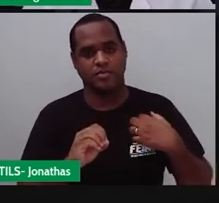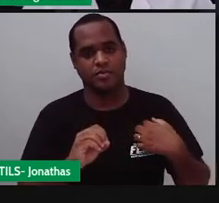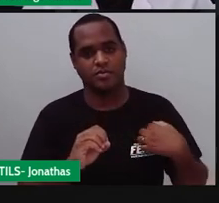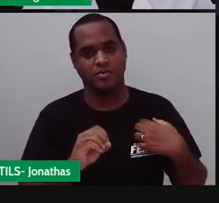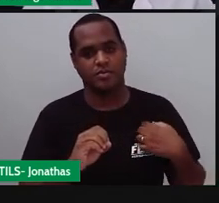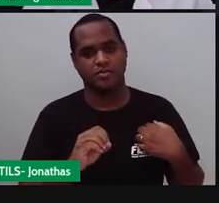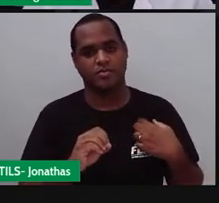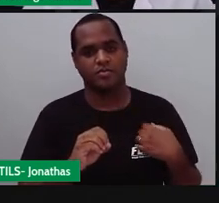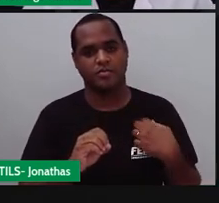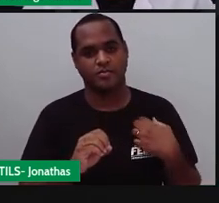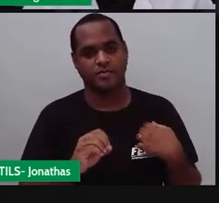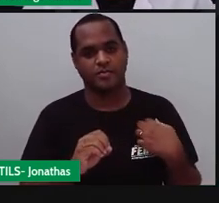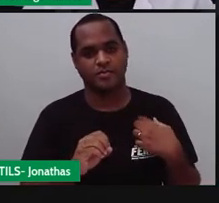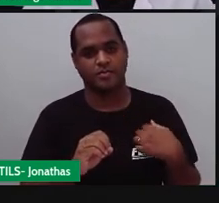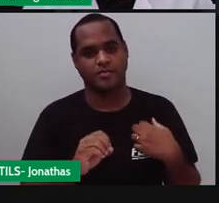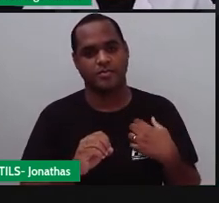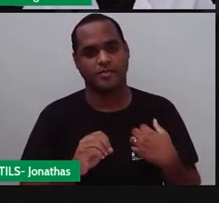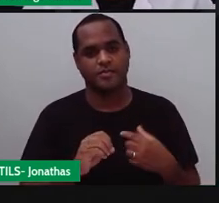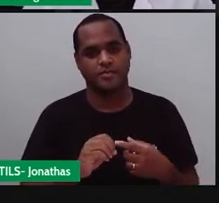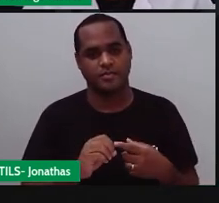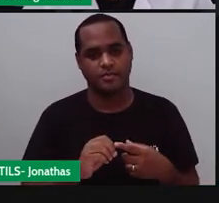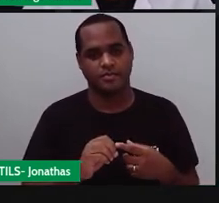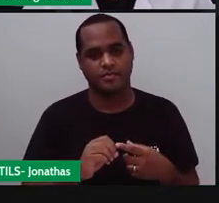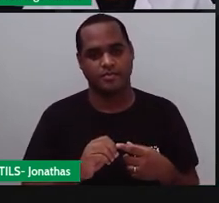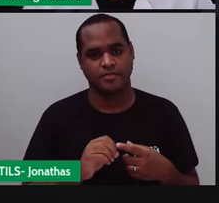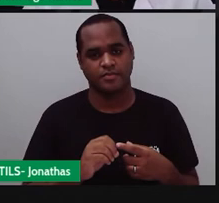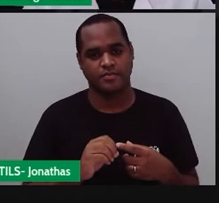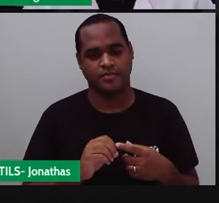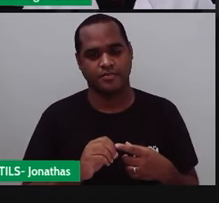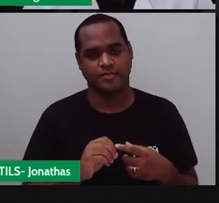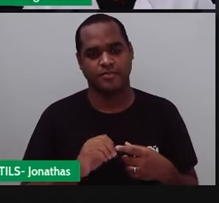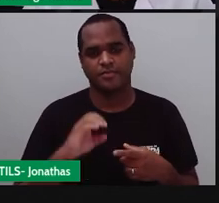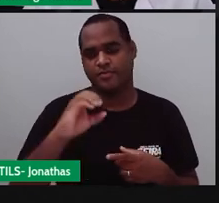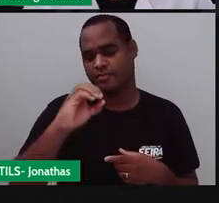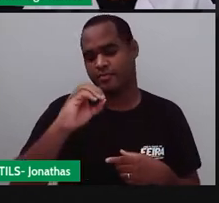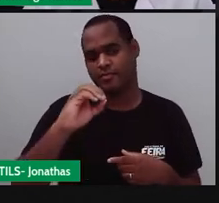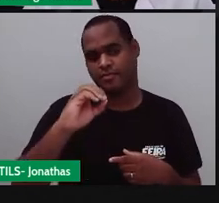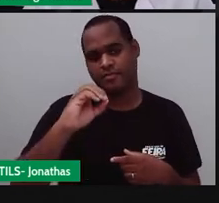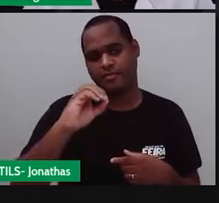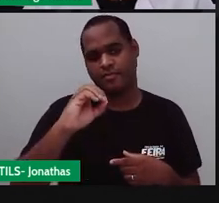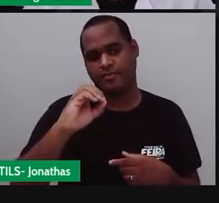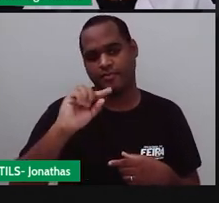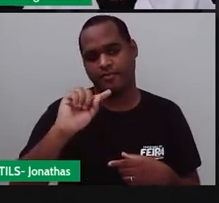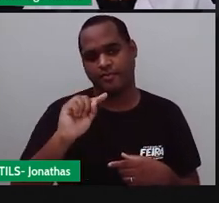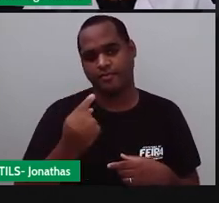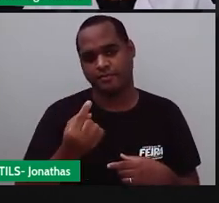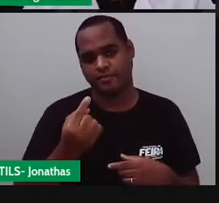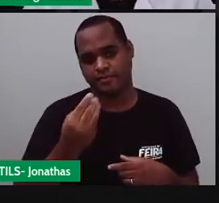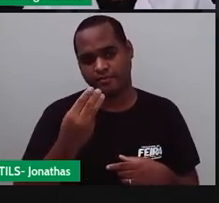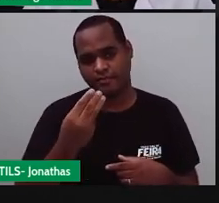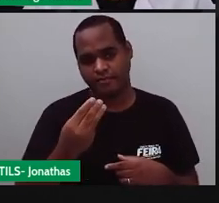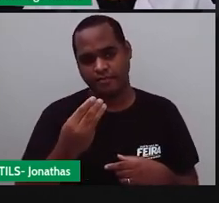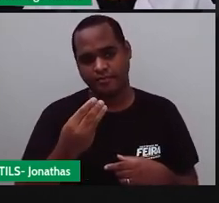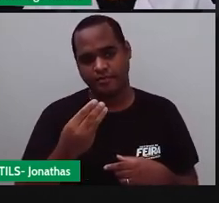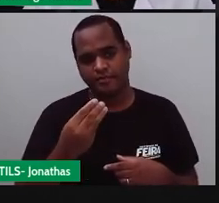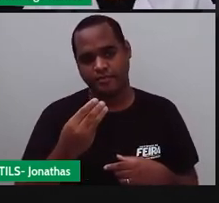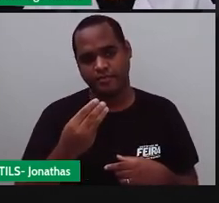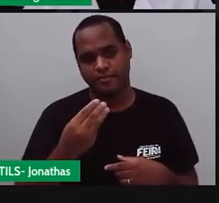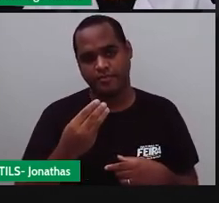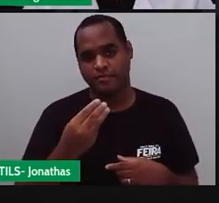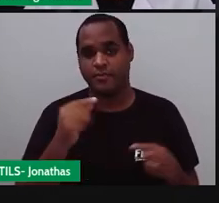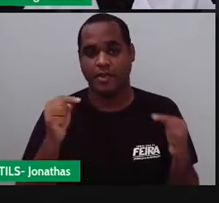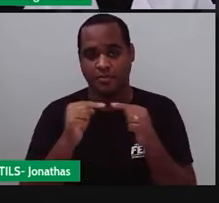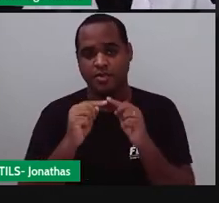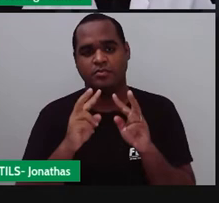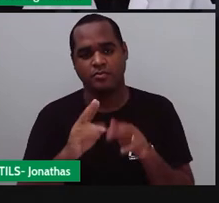Você precisa apenas colocar uma vírgula e um zero para que depois da vírgula fique apenas